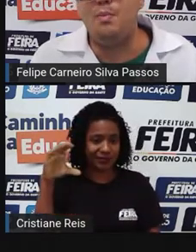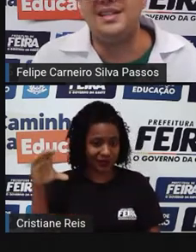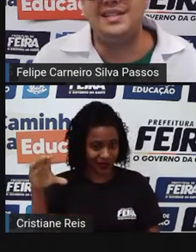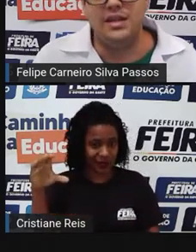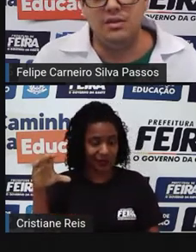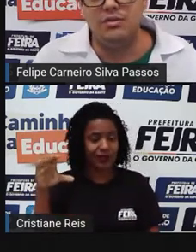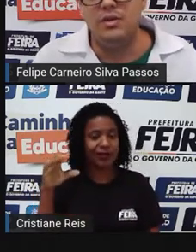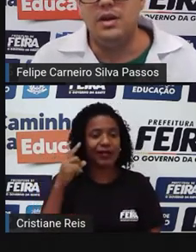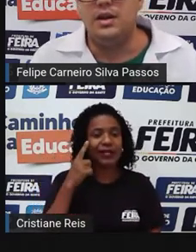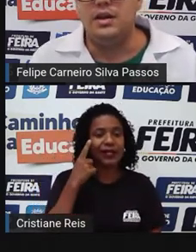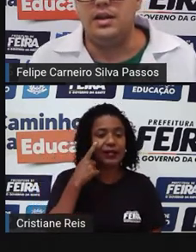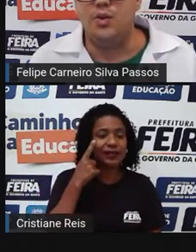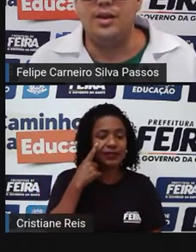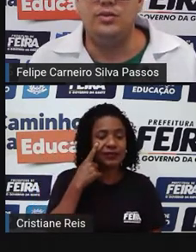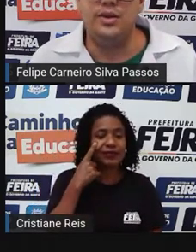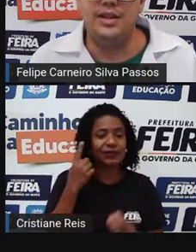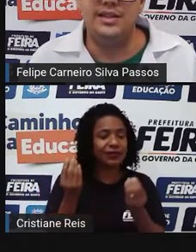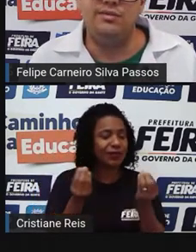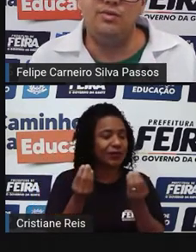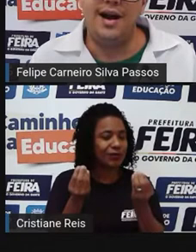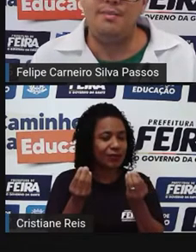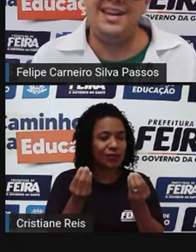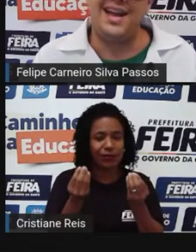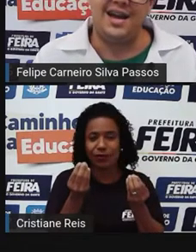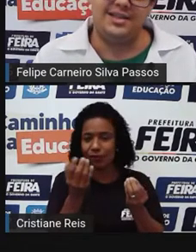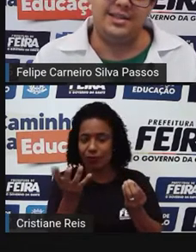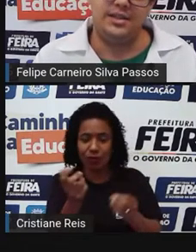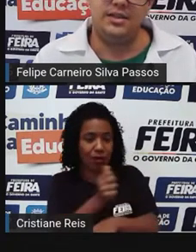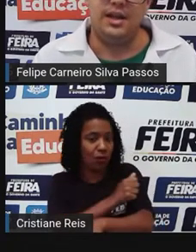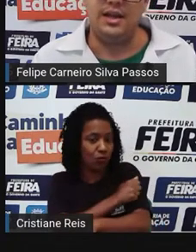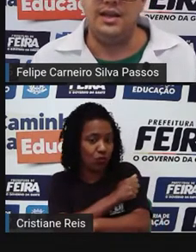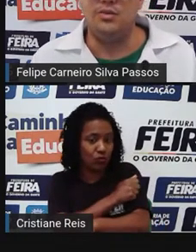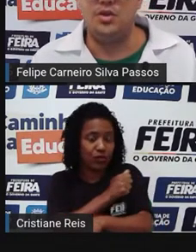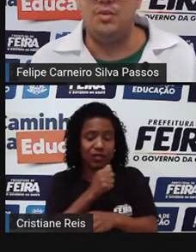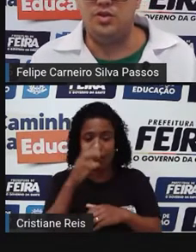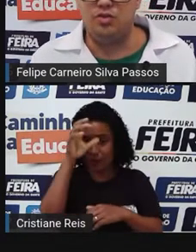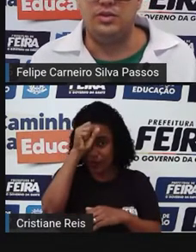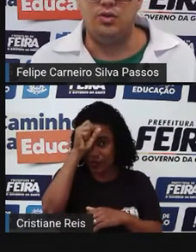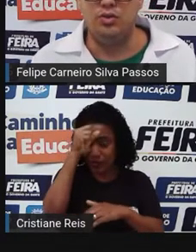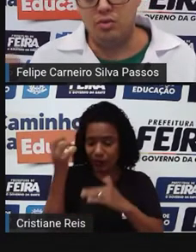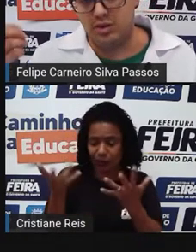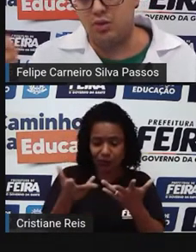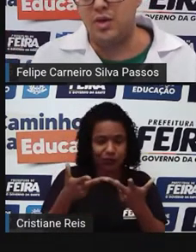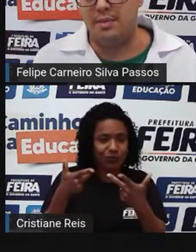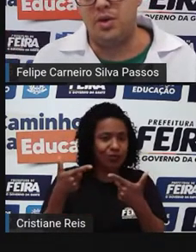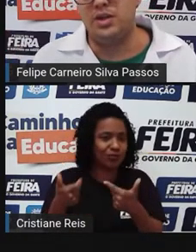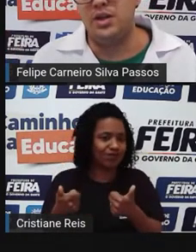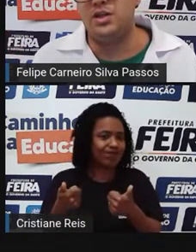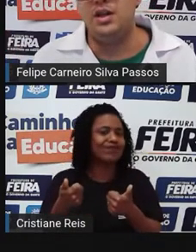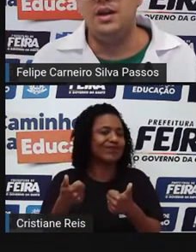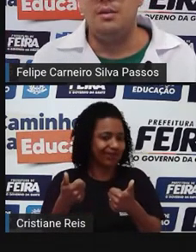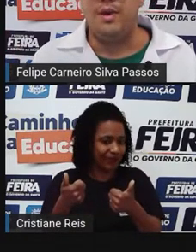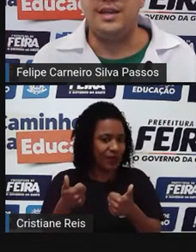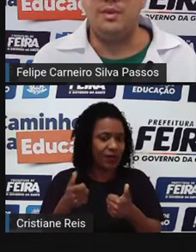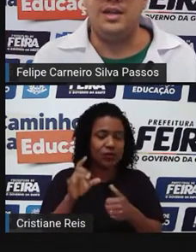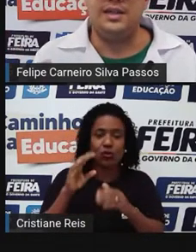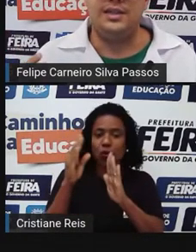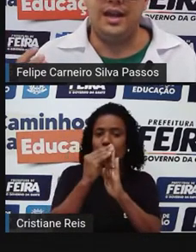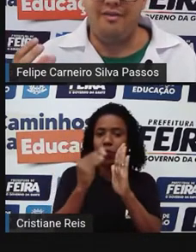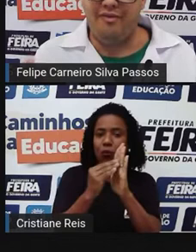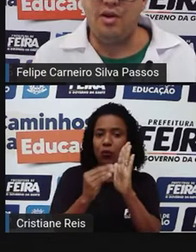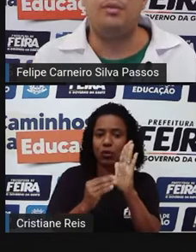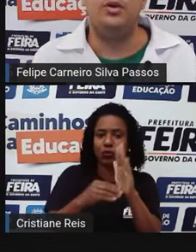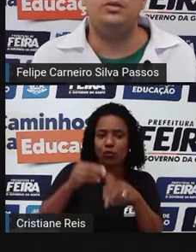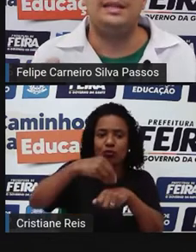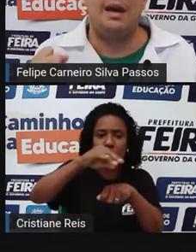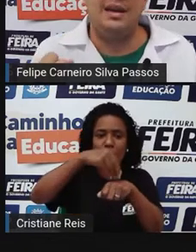preocupação que o aluno desenvolva habilidades. Não somente o conteúdo, o conteúdo é importante, mas a BNCC,